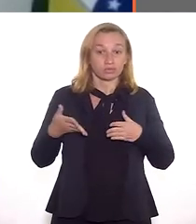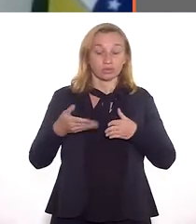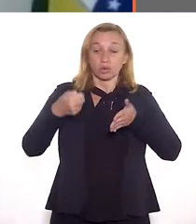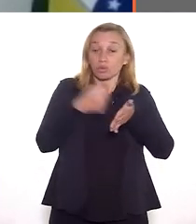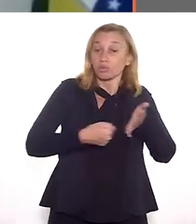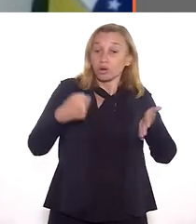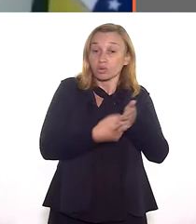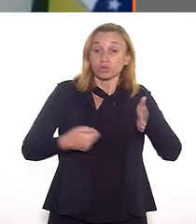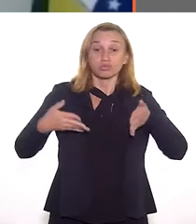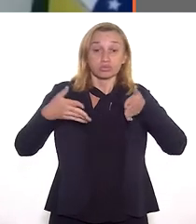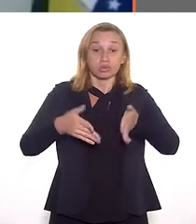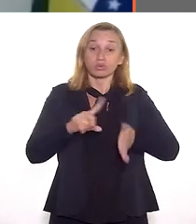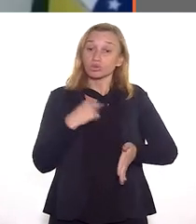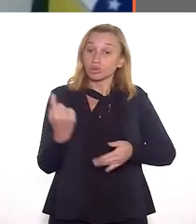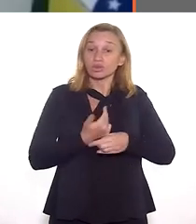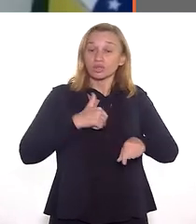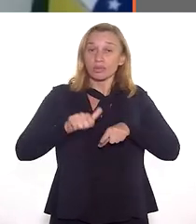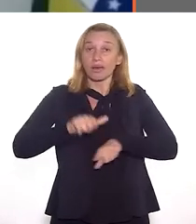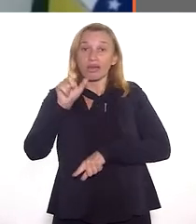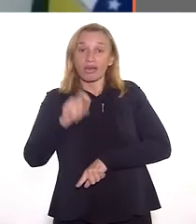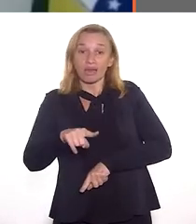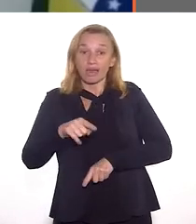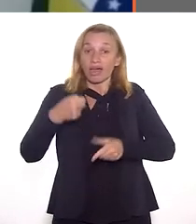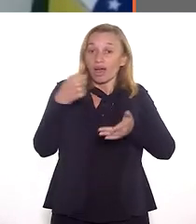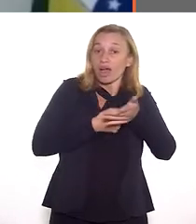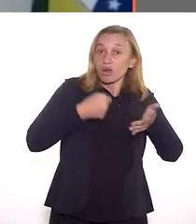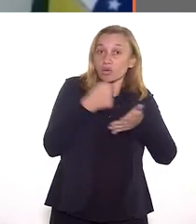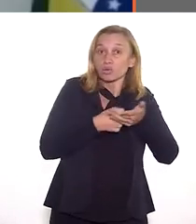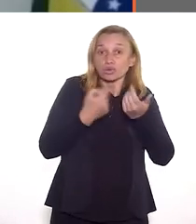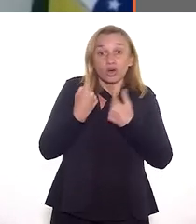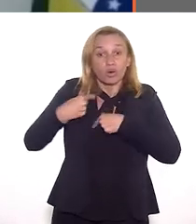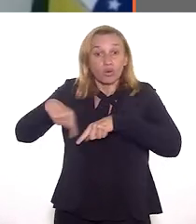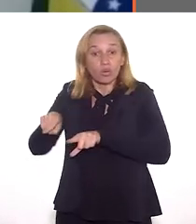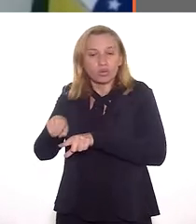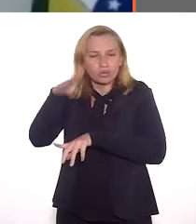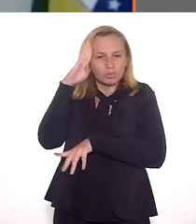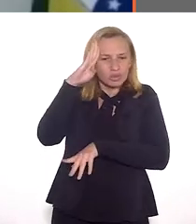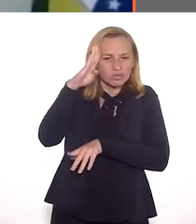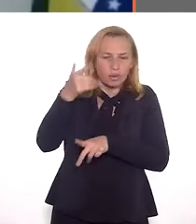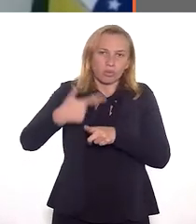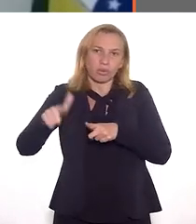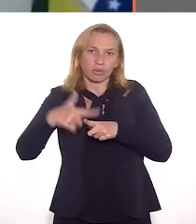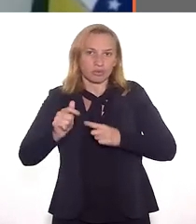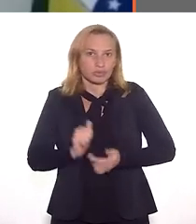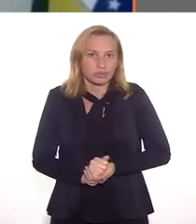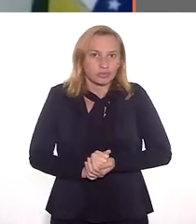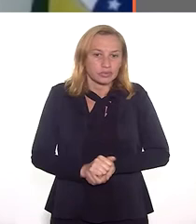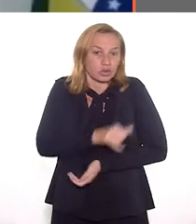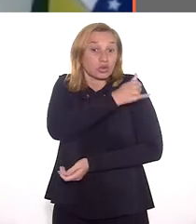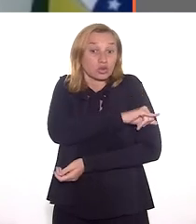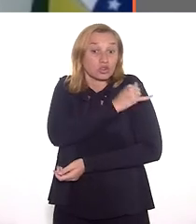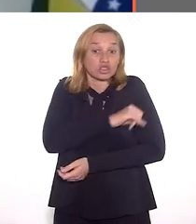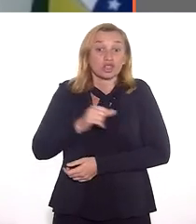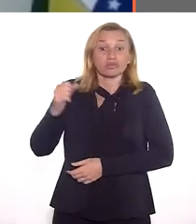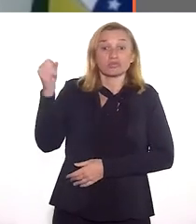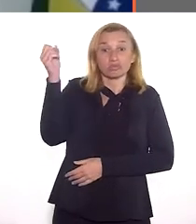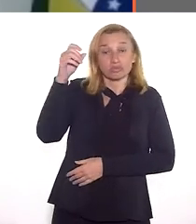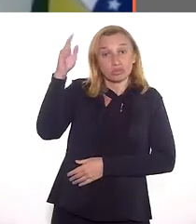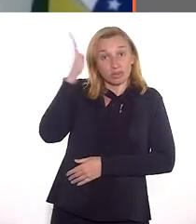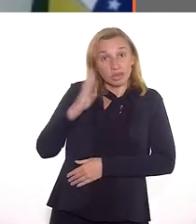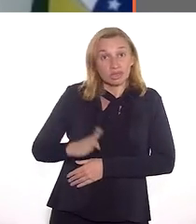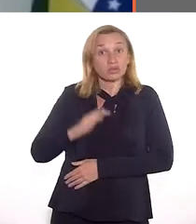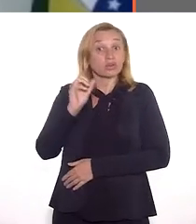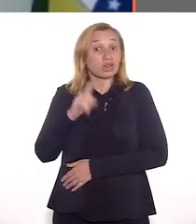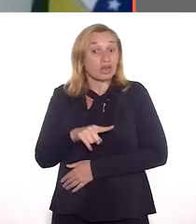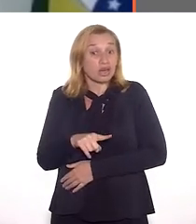central do nosso mandato, que é a luta contra o principal problema do Rio de Janeiro e do Brasil,